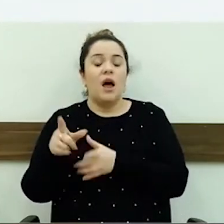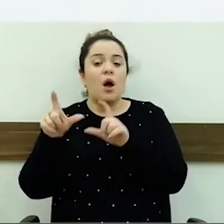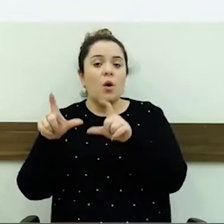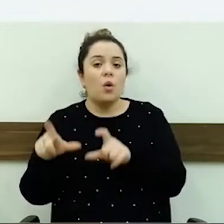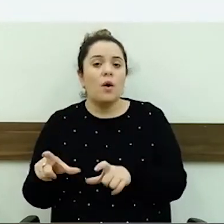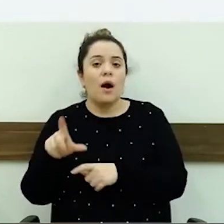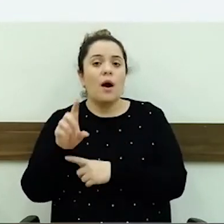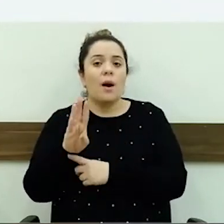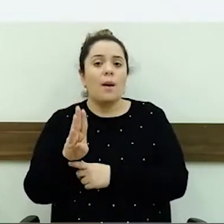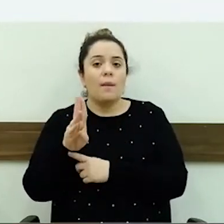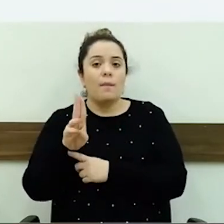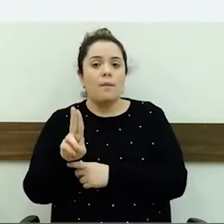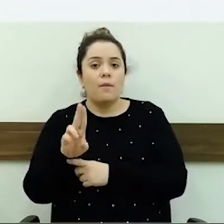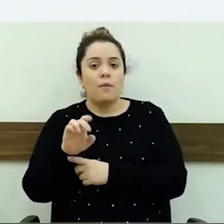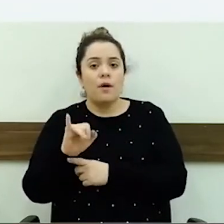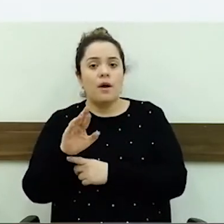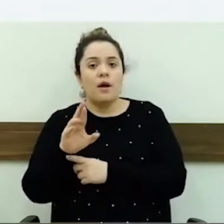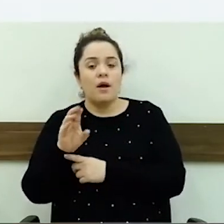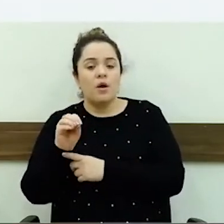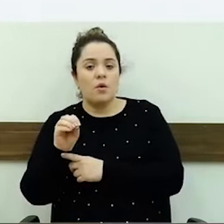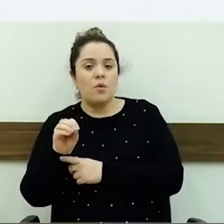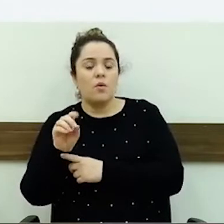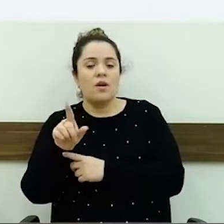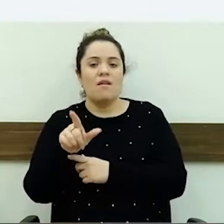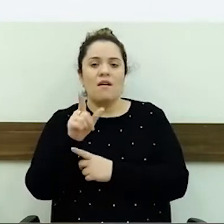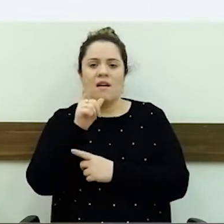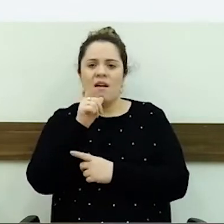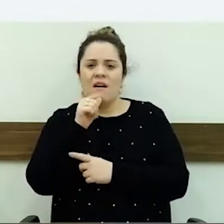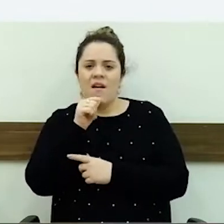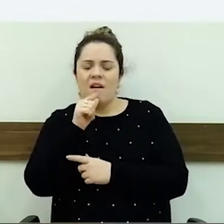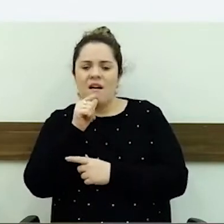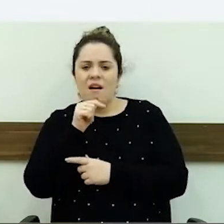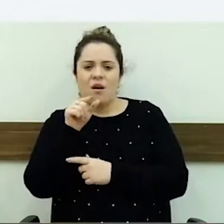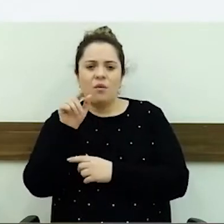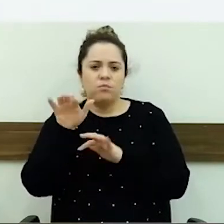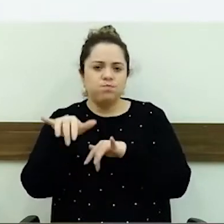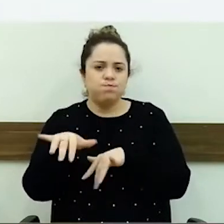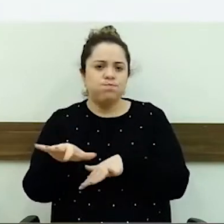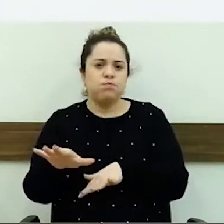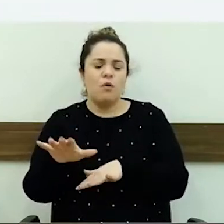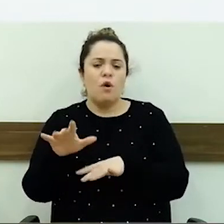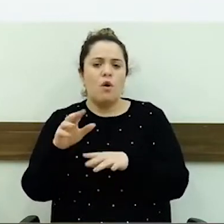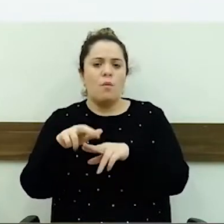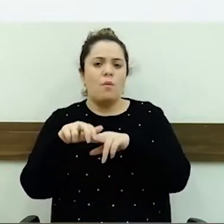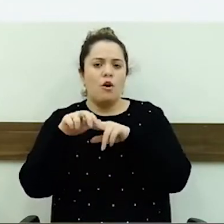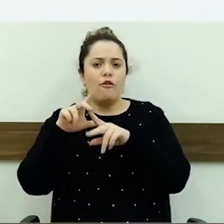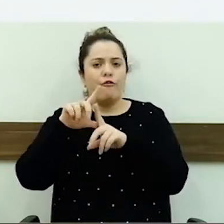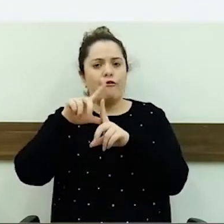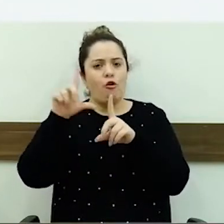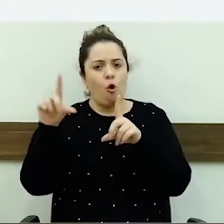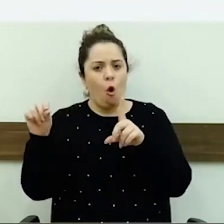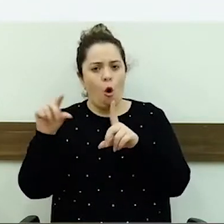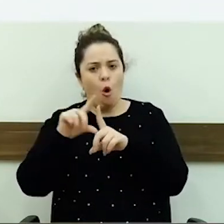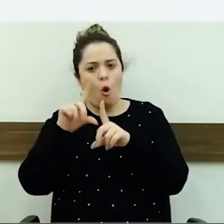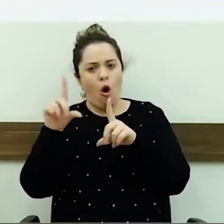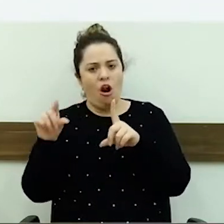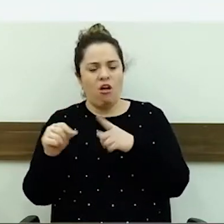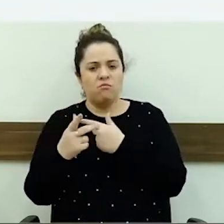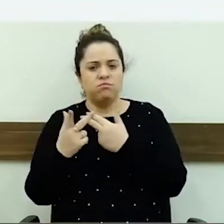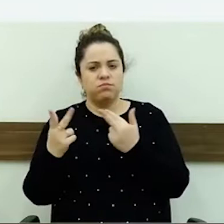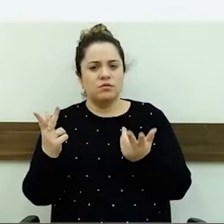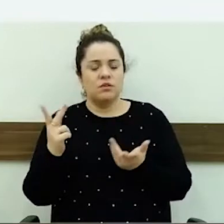alaga com folhas, enfim. Então, nós estaríamos entrando com uma indicação para, de repente,